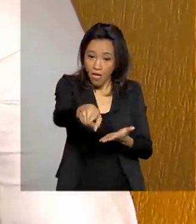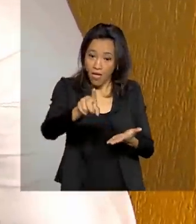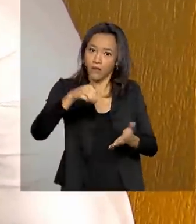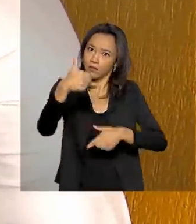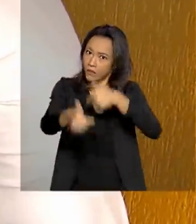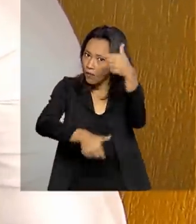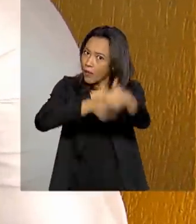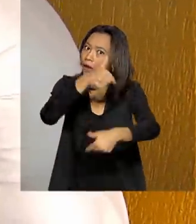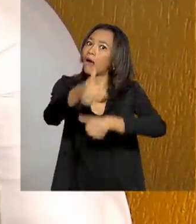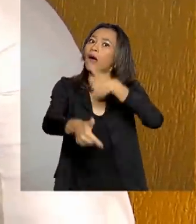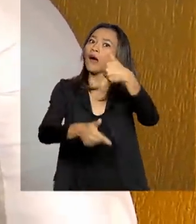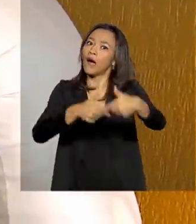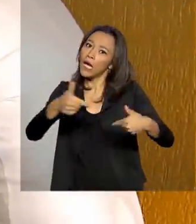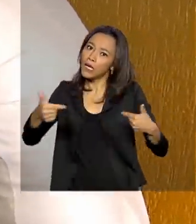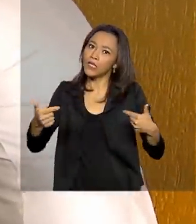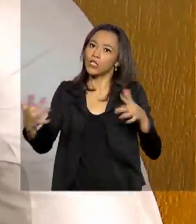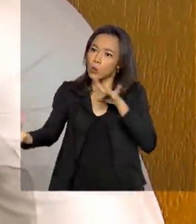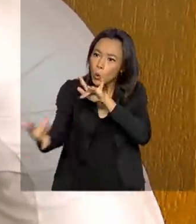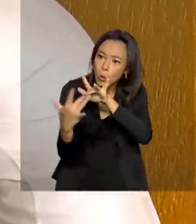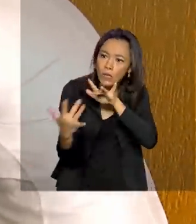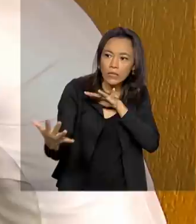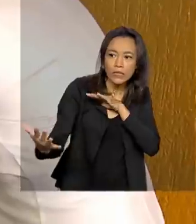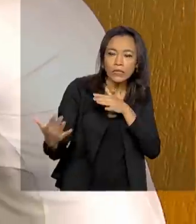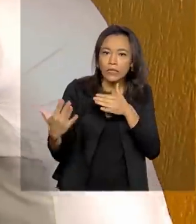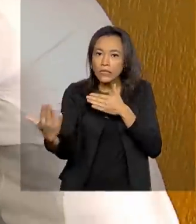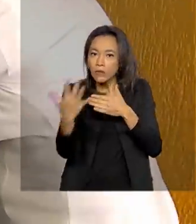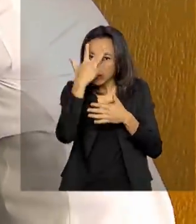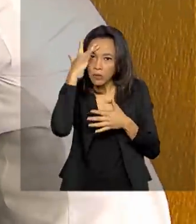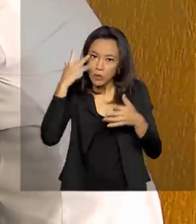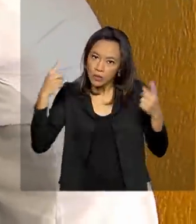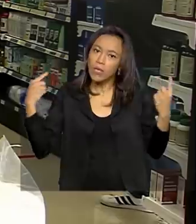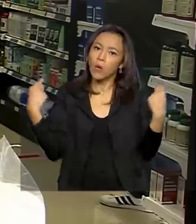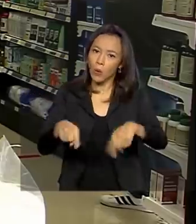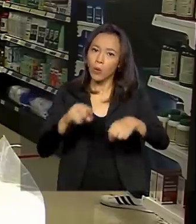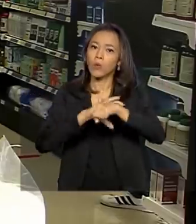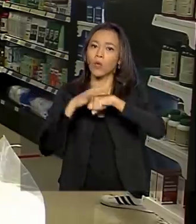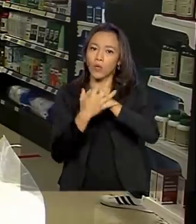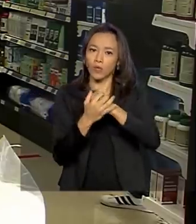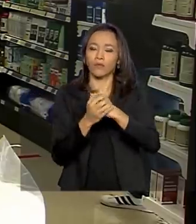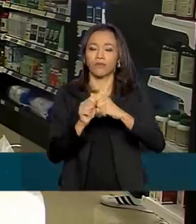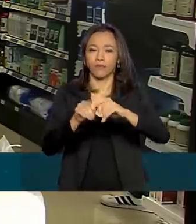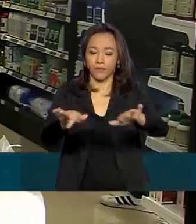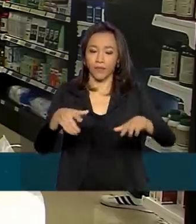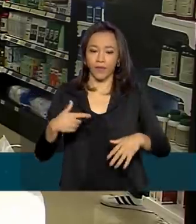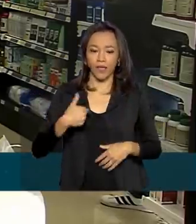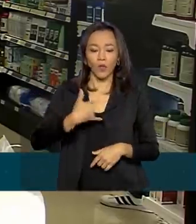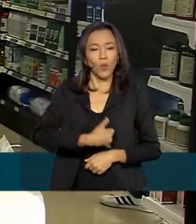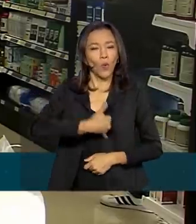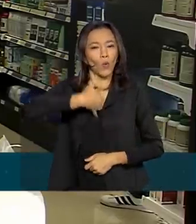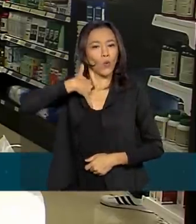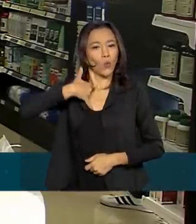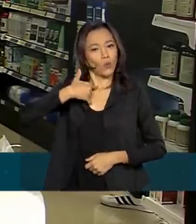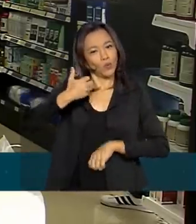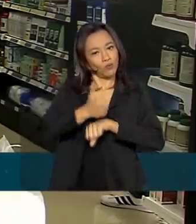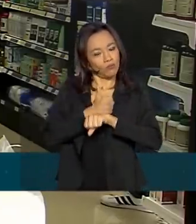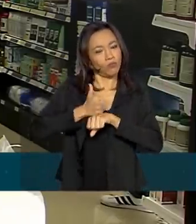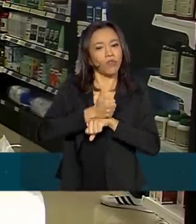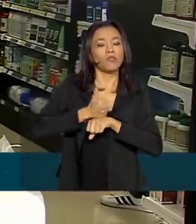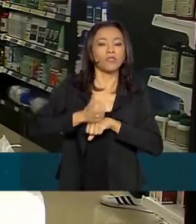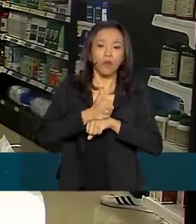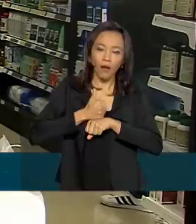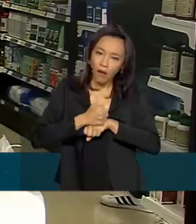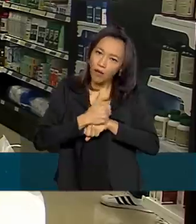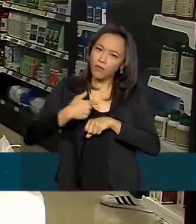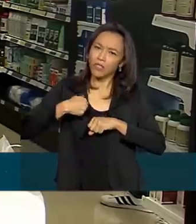trabalhadora da linha de frente no combate ao coronavírus. Eu tenho orgulho da minha profissão, tenho orgulho de